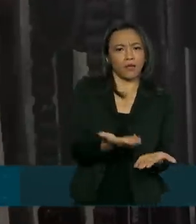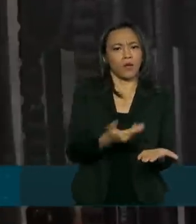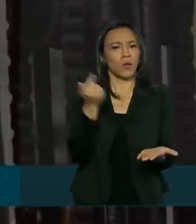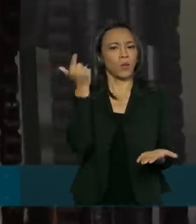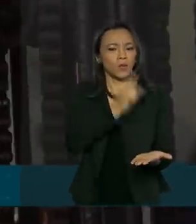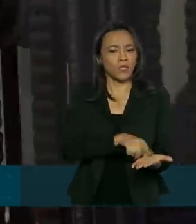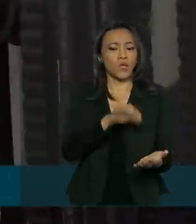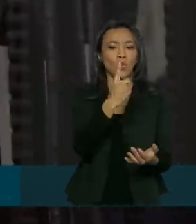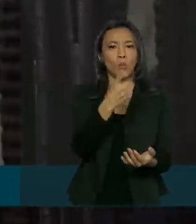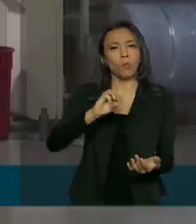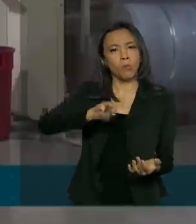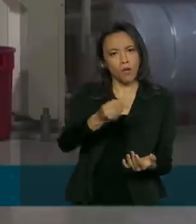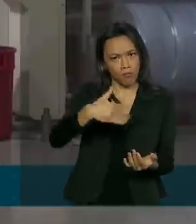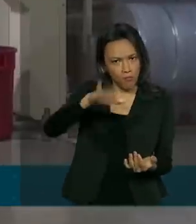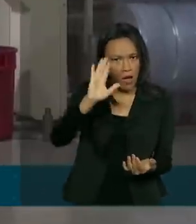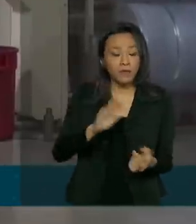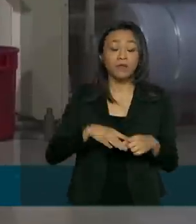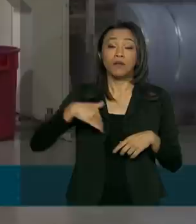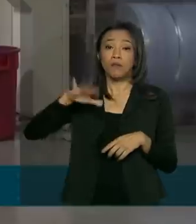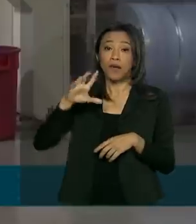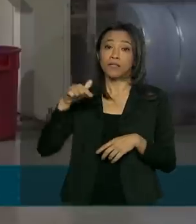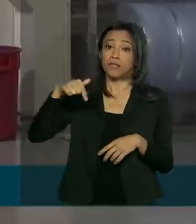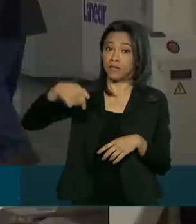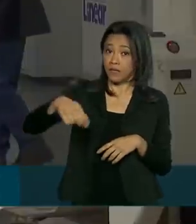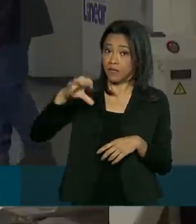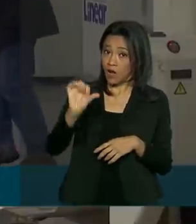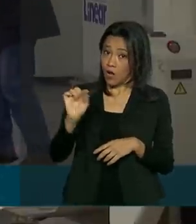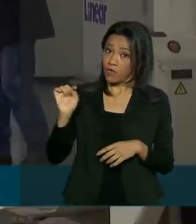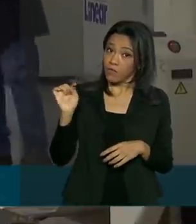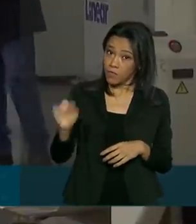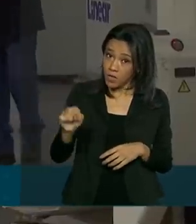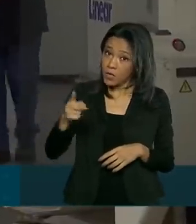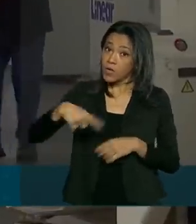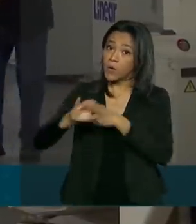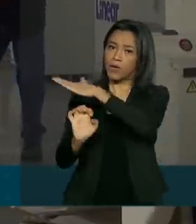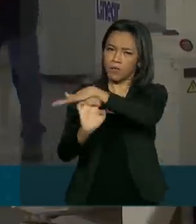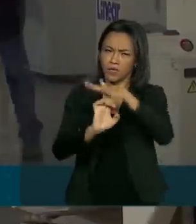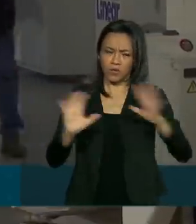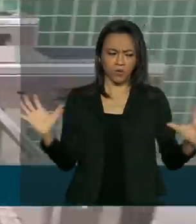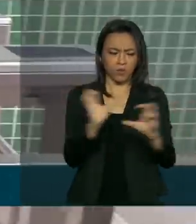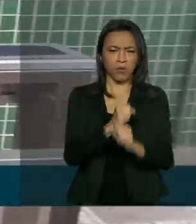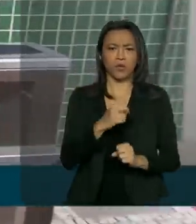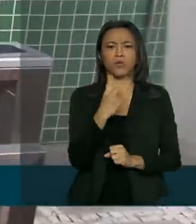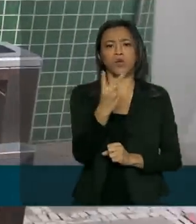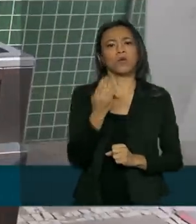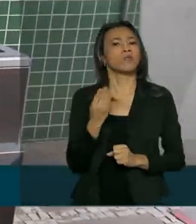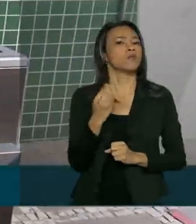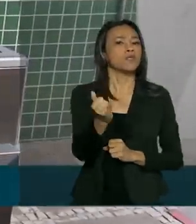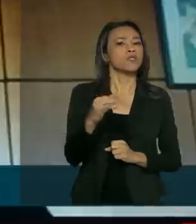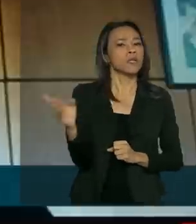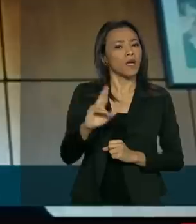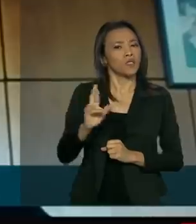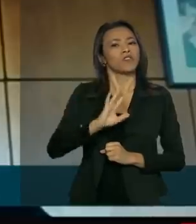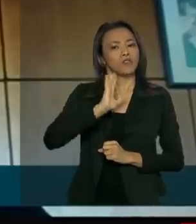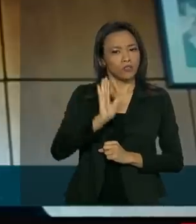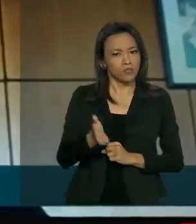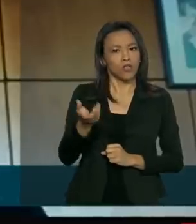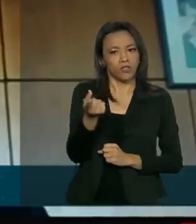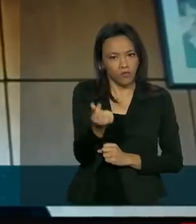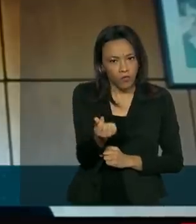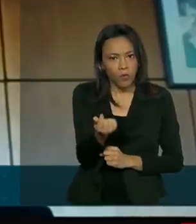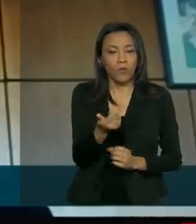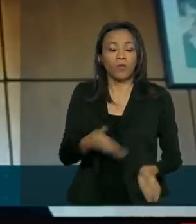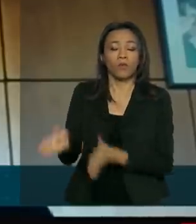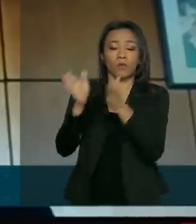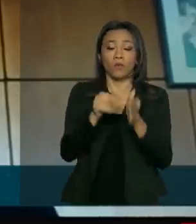empregados e mais de 79 mil empresas, totalizando quase 2 bilhões de reais em valores financiados. O presidente do